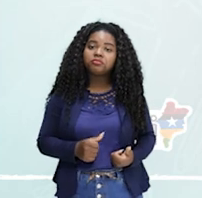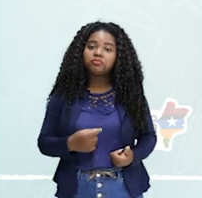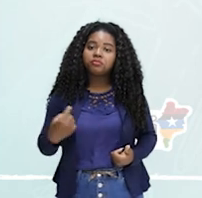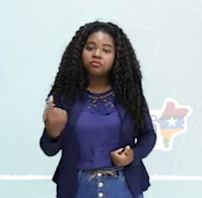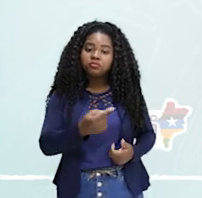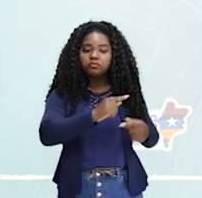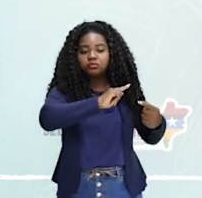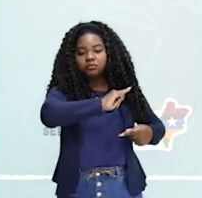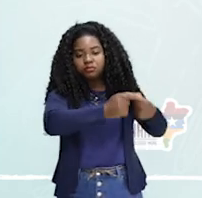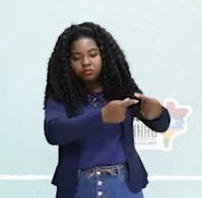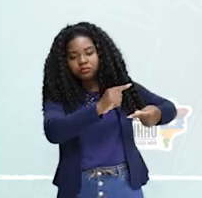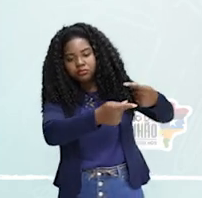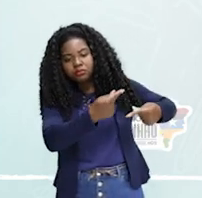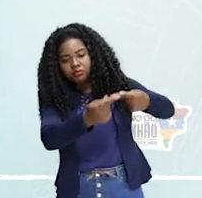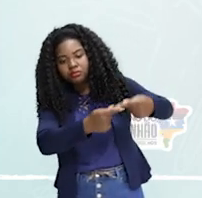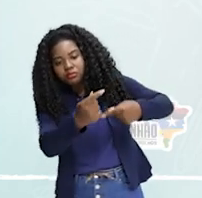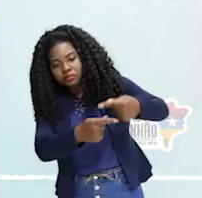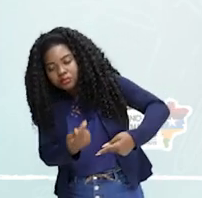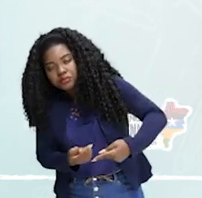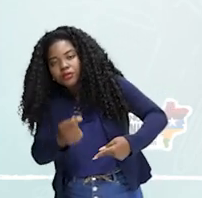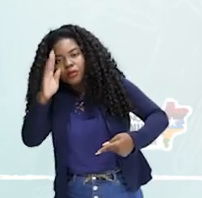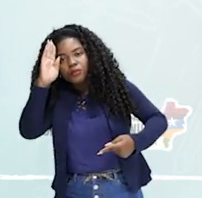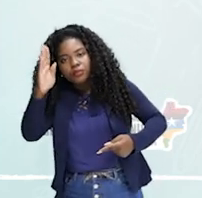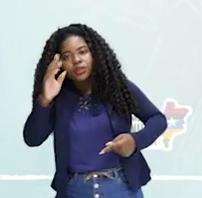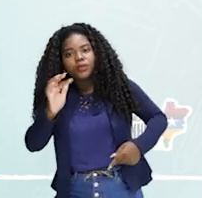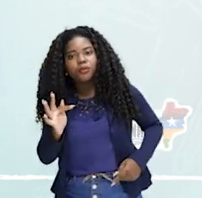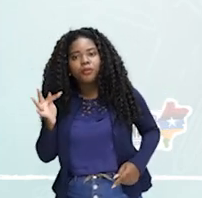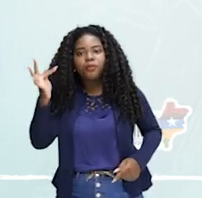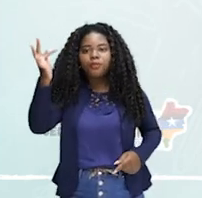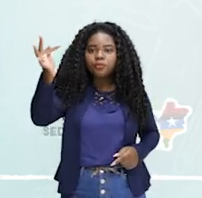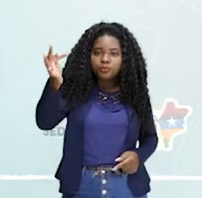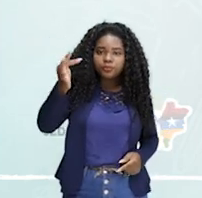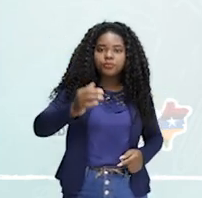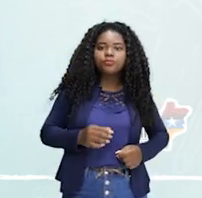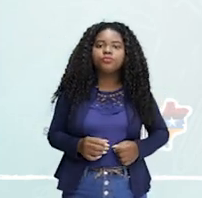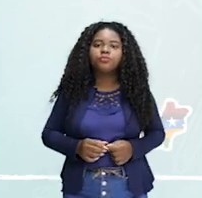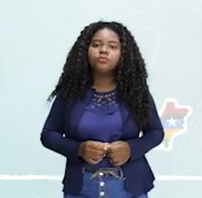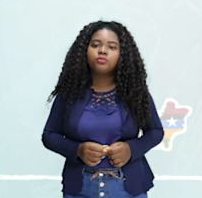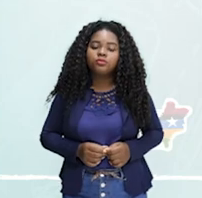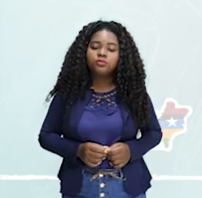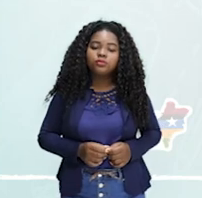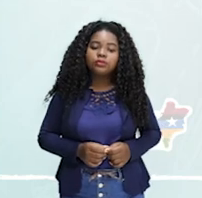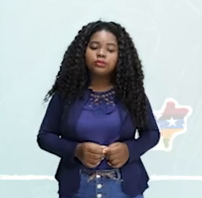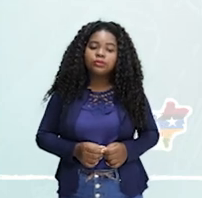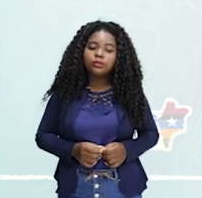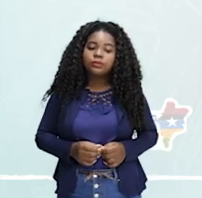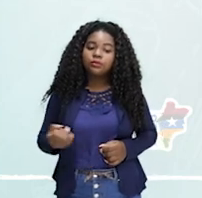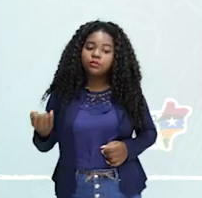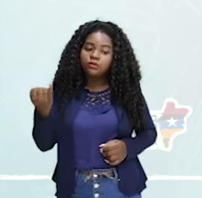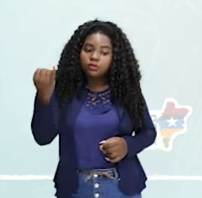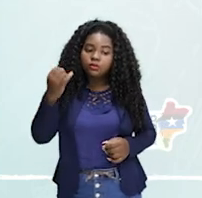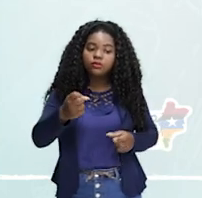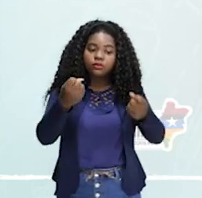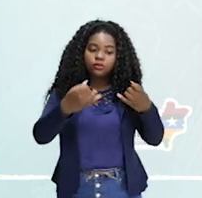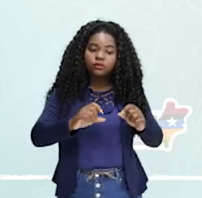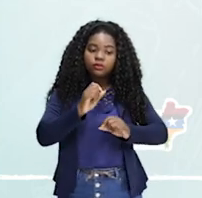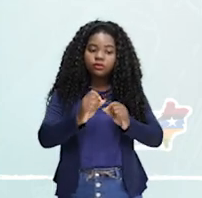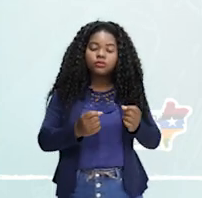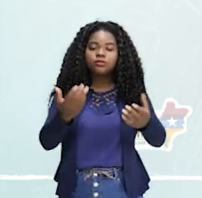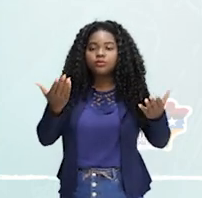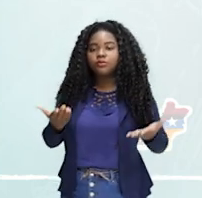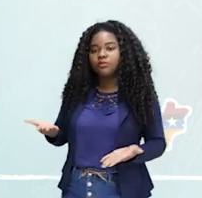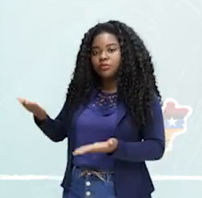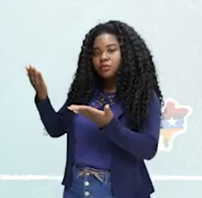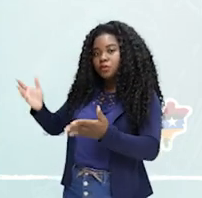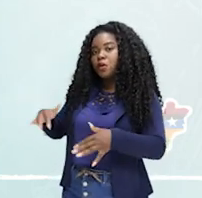nossa geração, quanto principalmente para as gerações futuras, galera. Então, primeiramente, nós vamos explicar qual é a